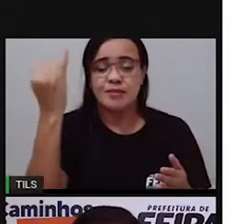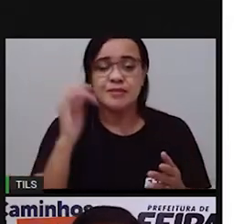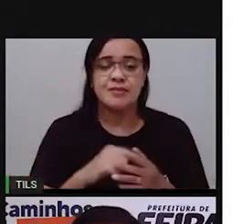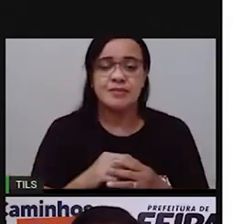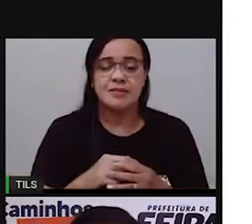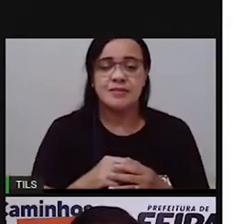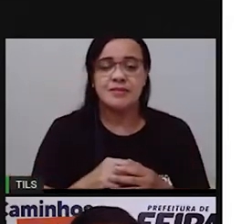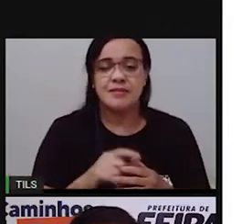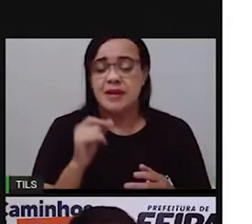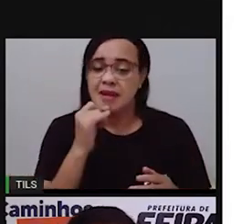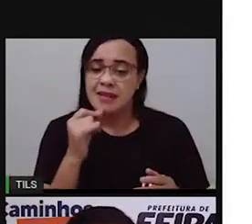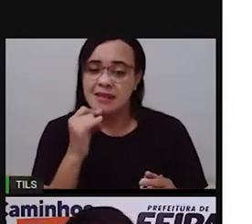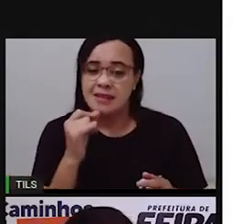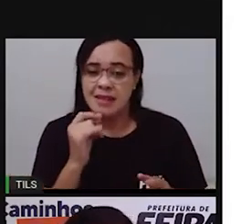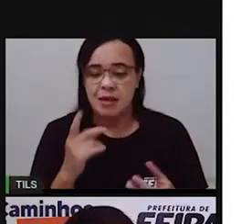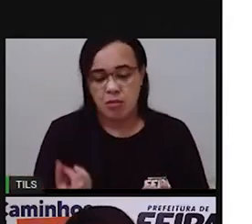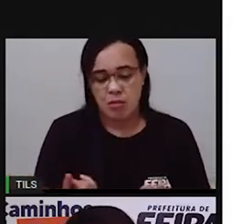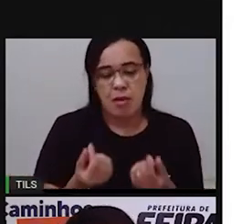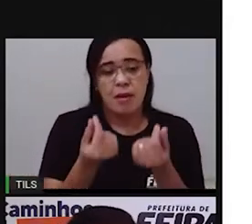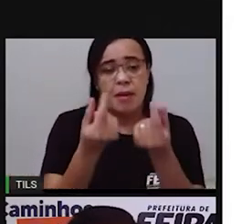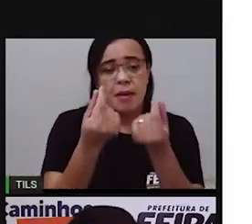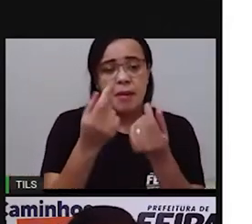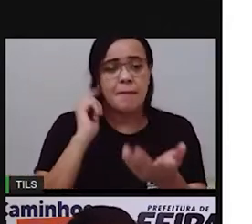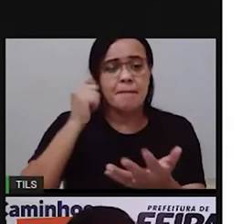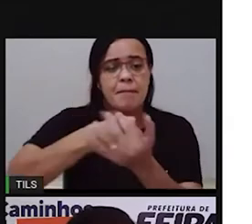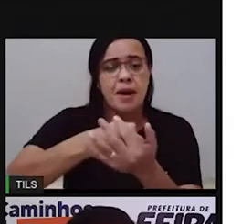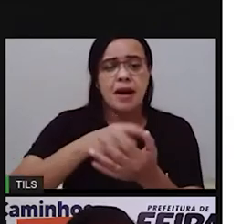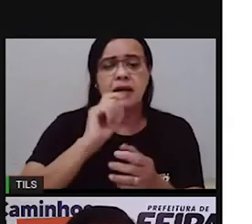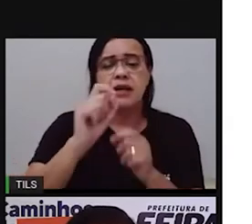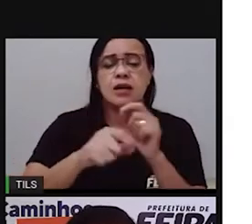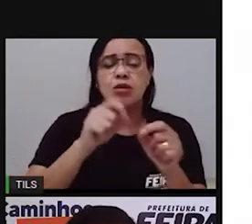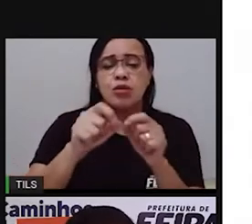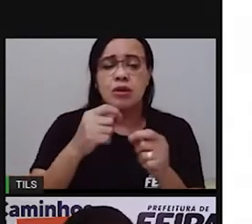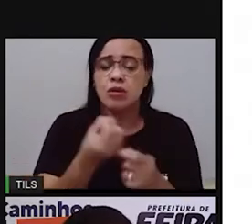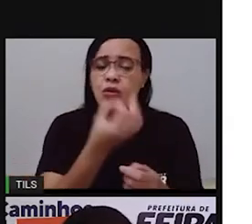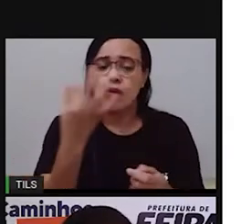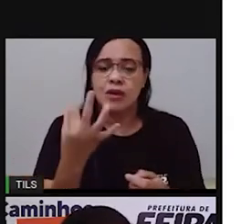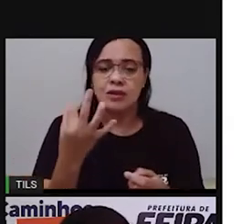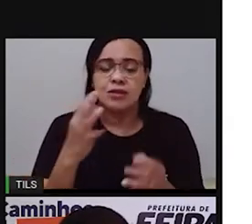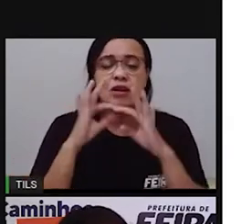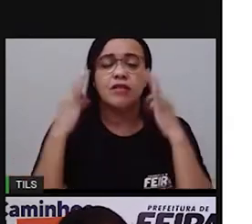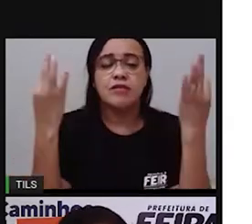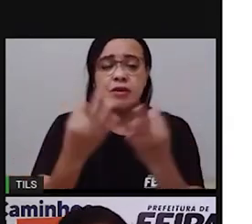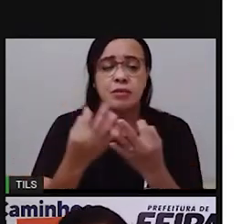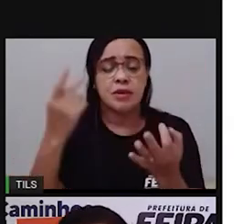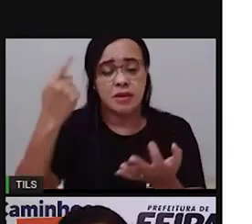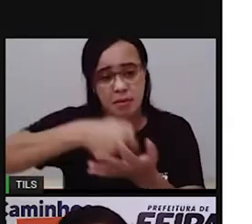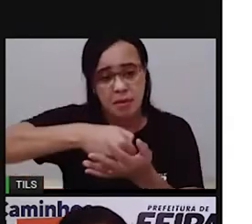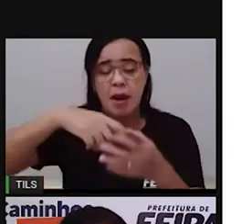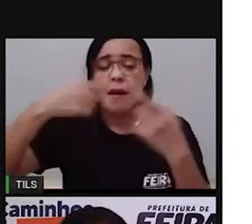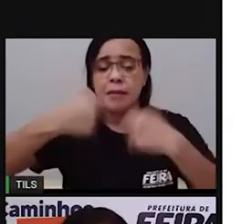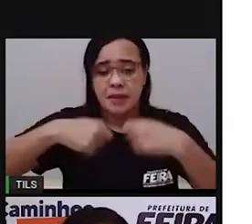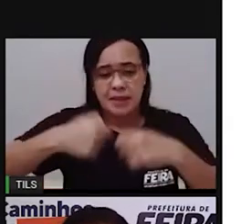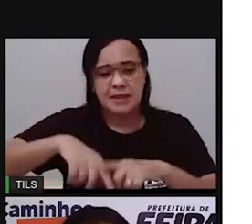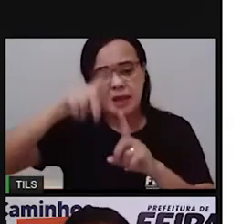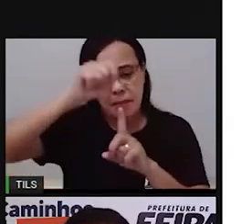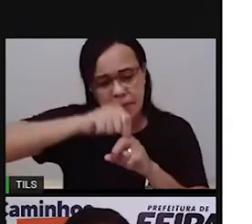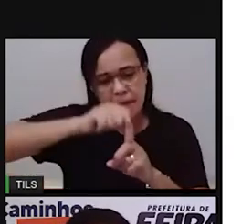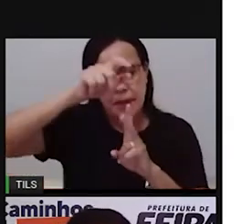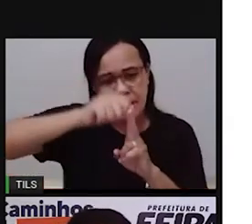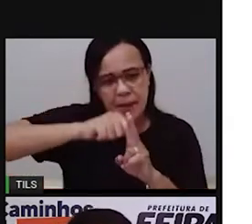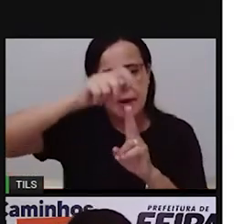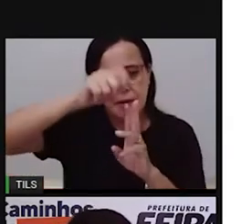sobre o valor que você vai ter que pagar ou que a sua família vai ter que pagar mensalmente